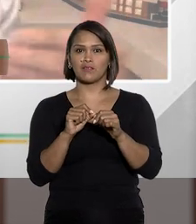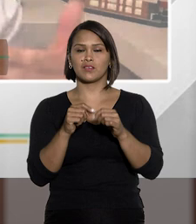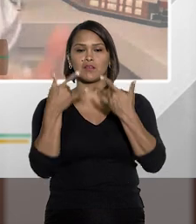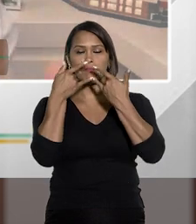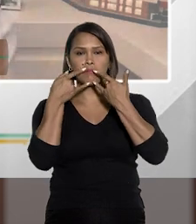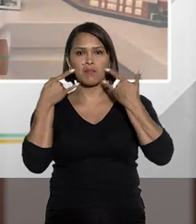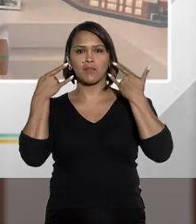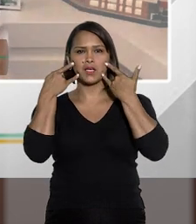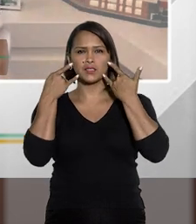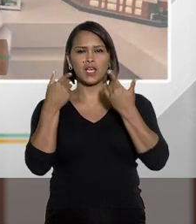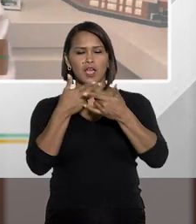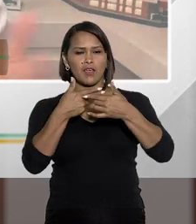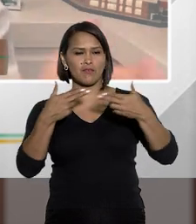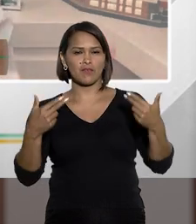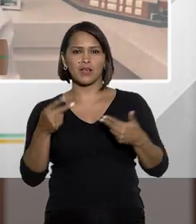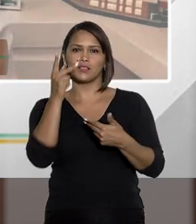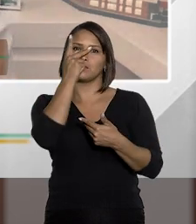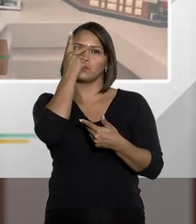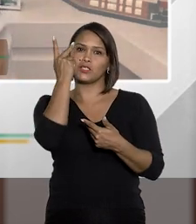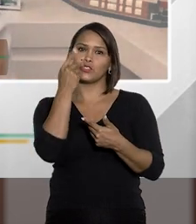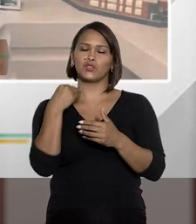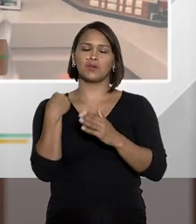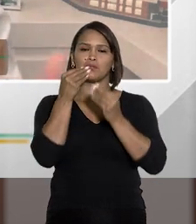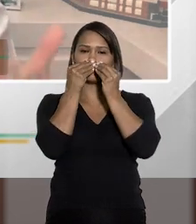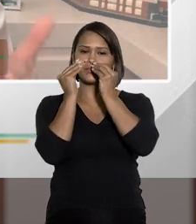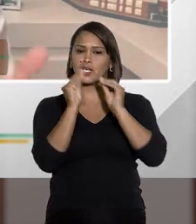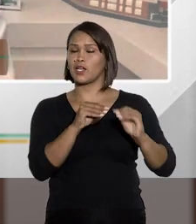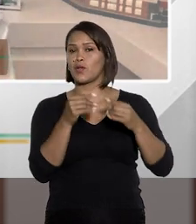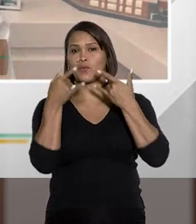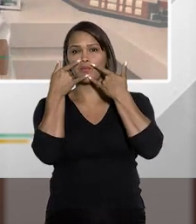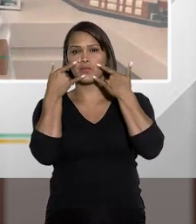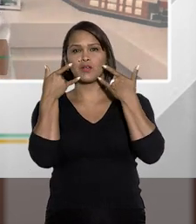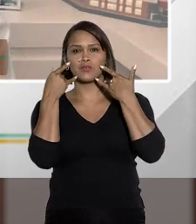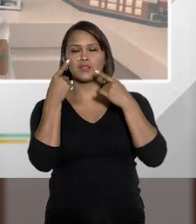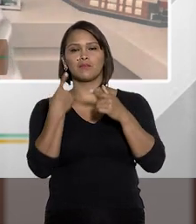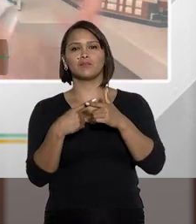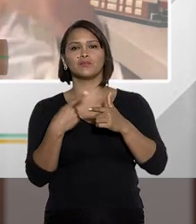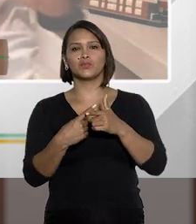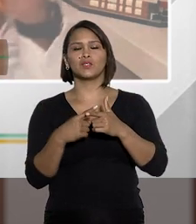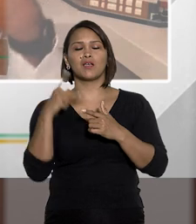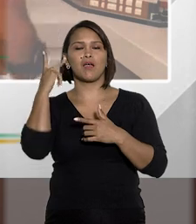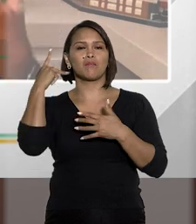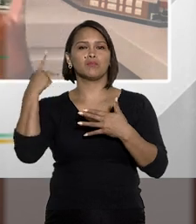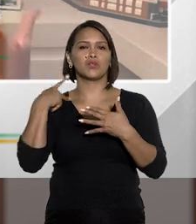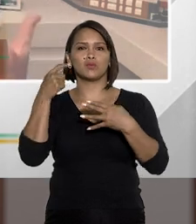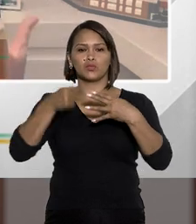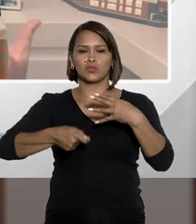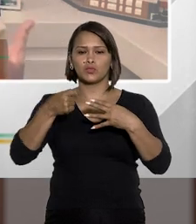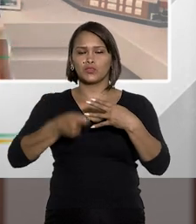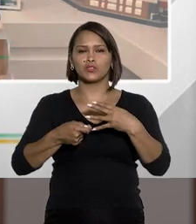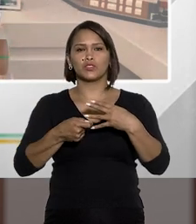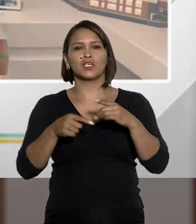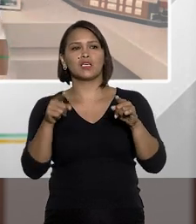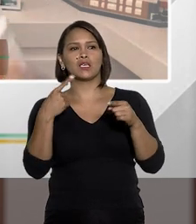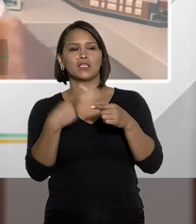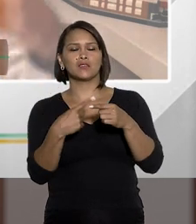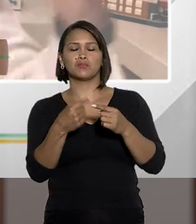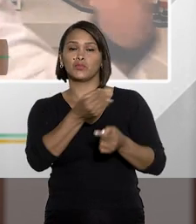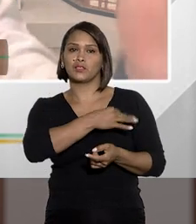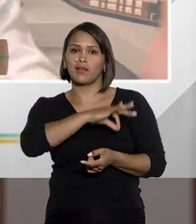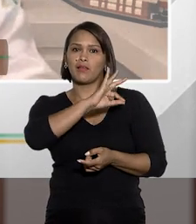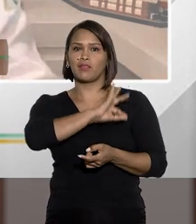tem que fazer uso da máscara. Em muitos casos, pessoas se recusam a fazê-lo porque é promotor de justiça militar,